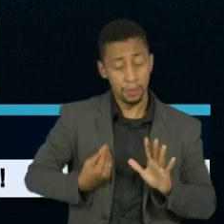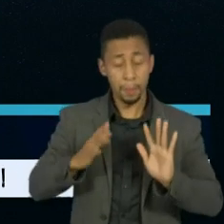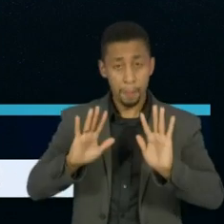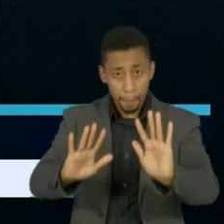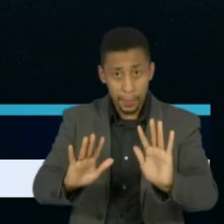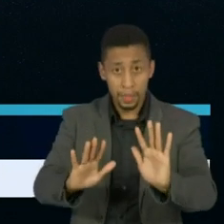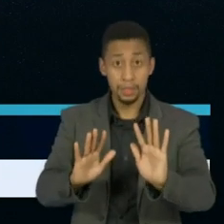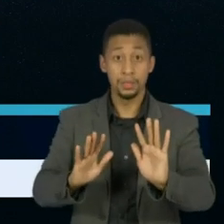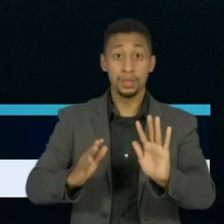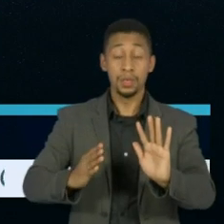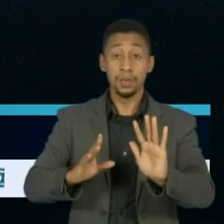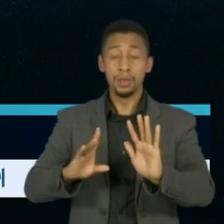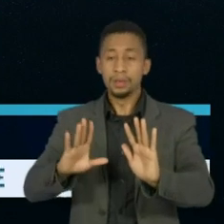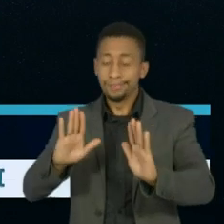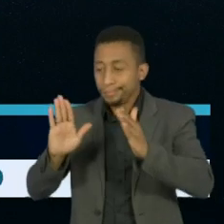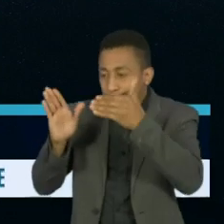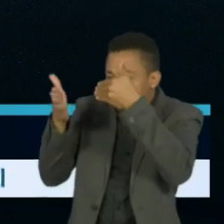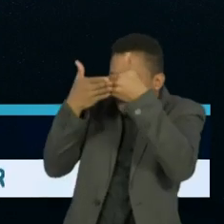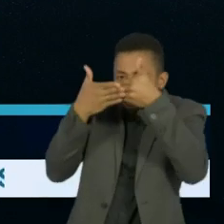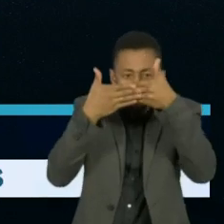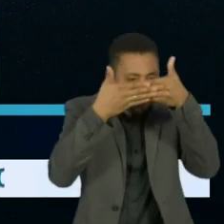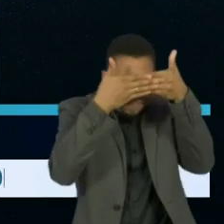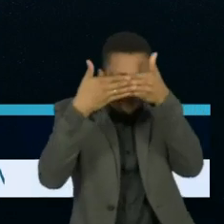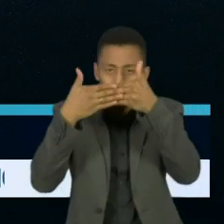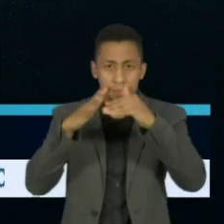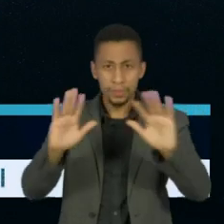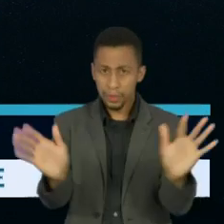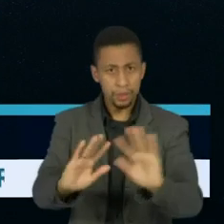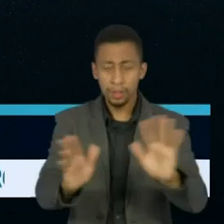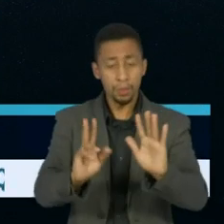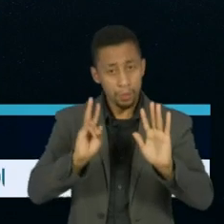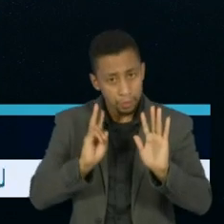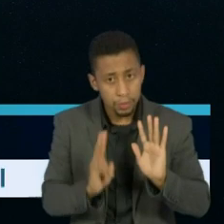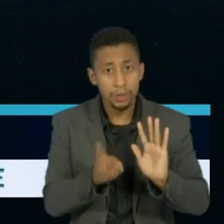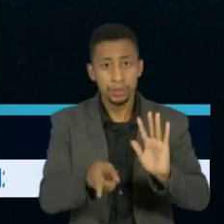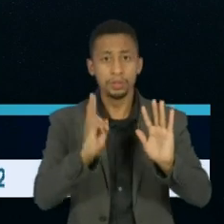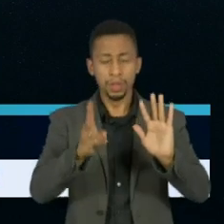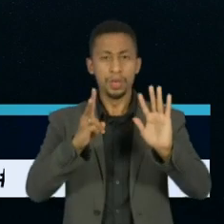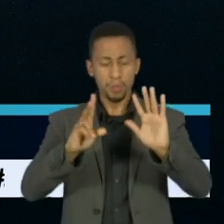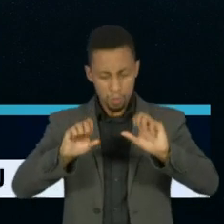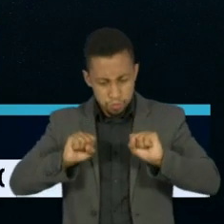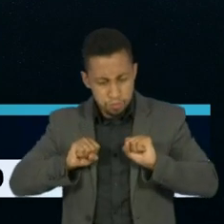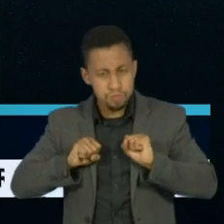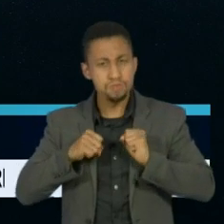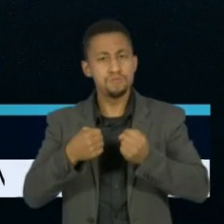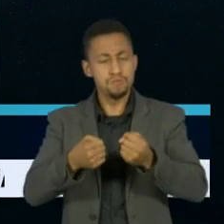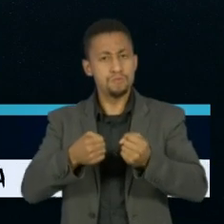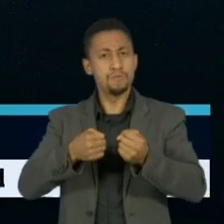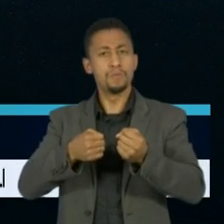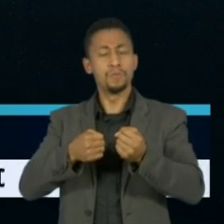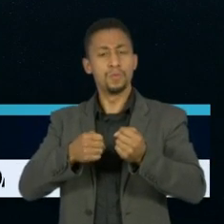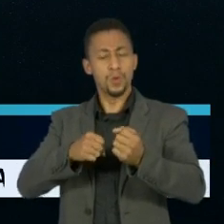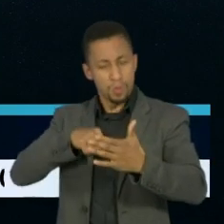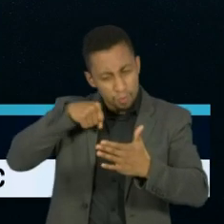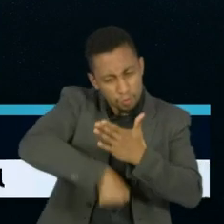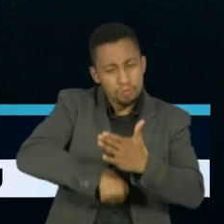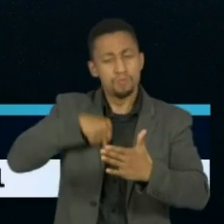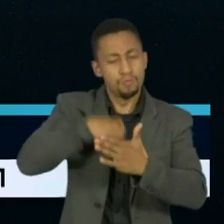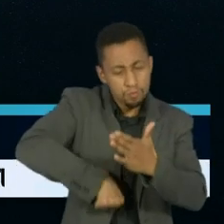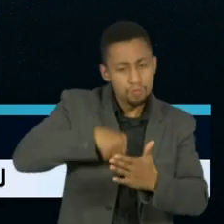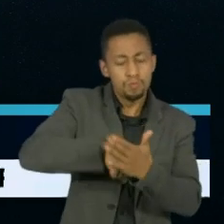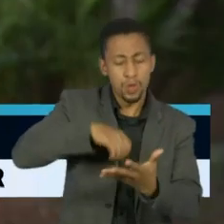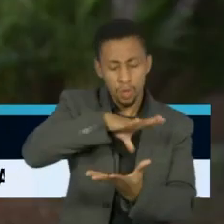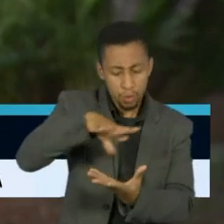liberdade deve fechar os olhos. Tem que estar sempre lutando para que a democracia e a liberdade sejam